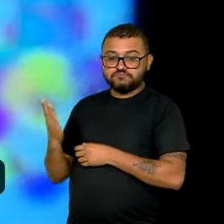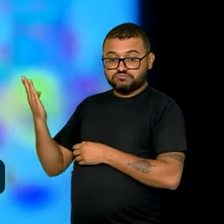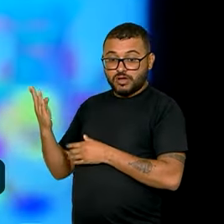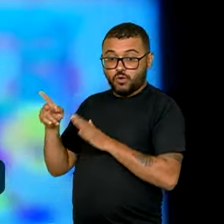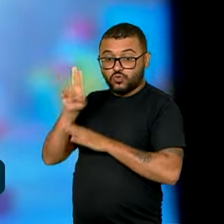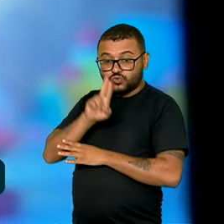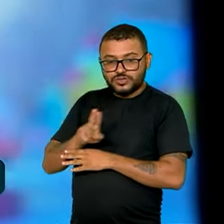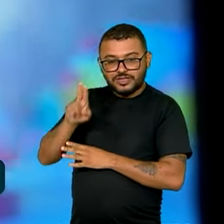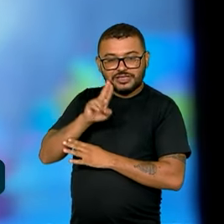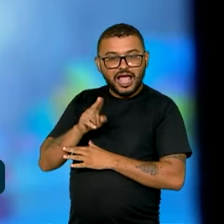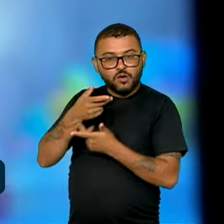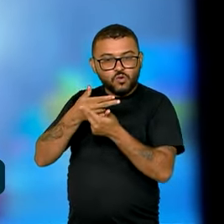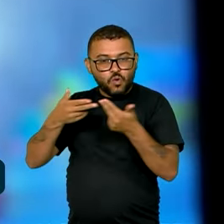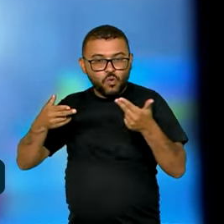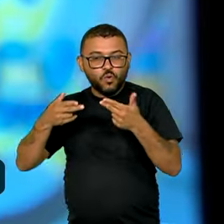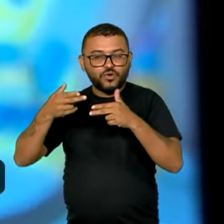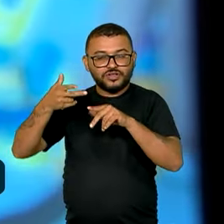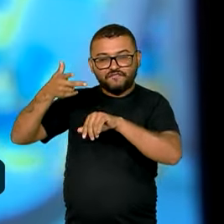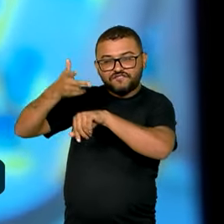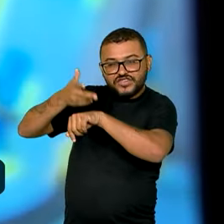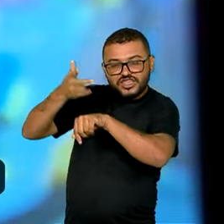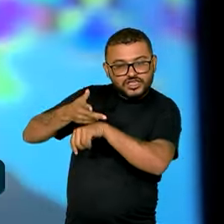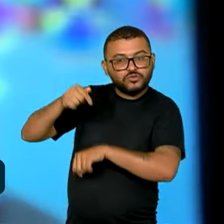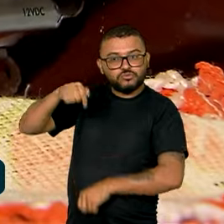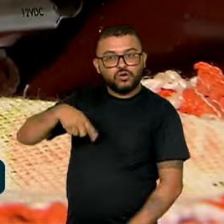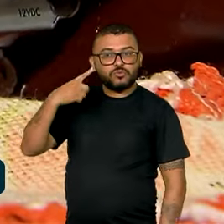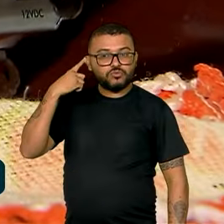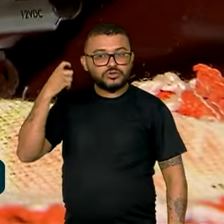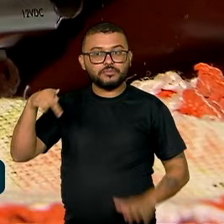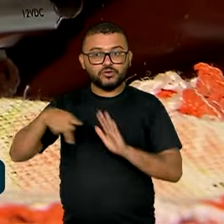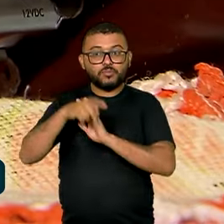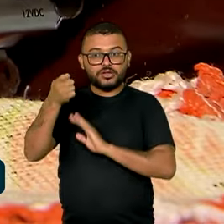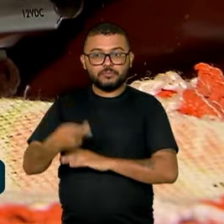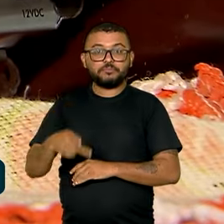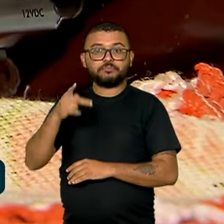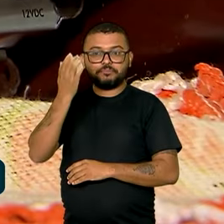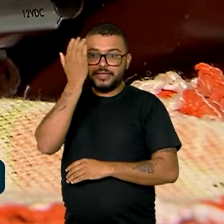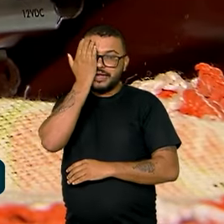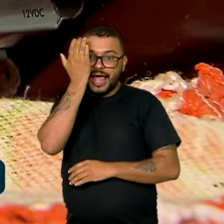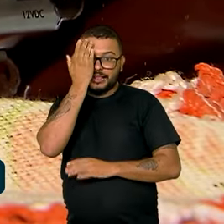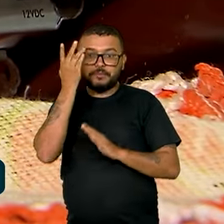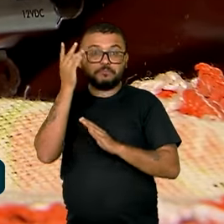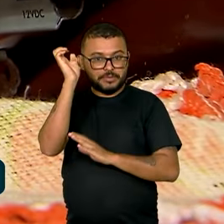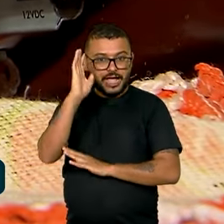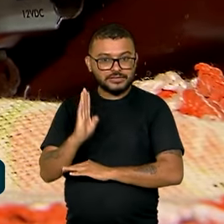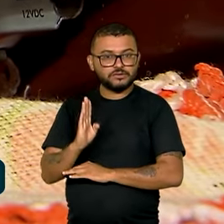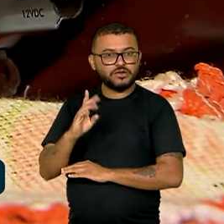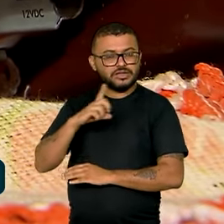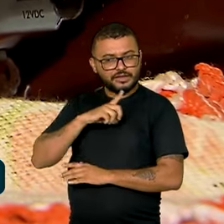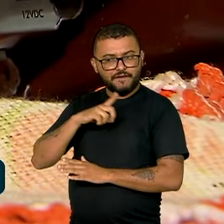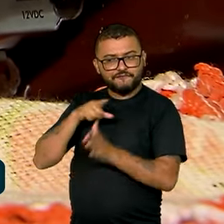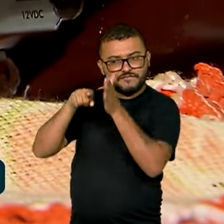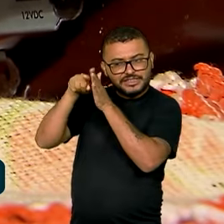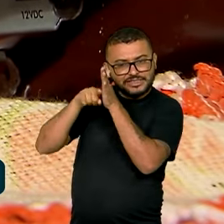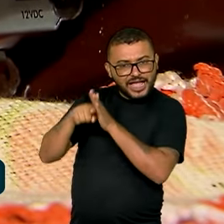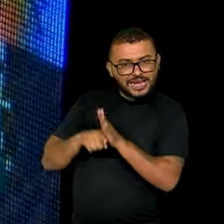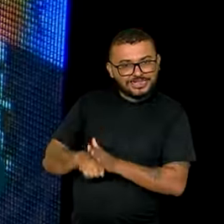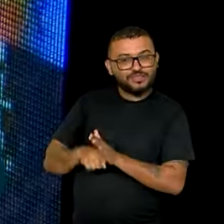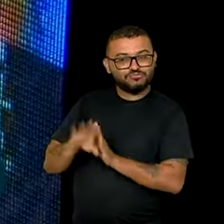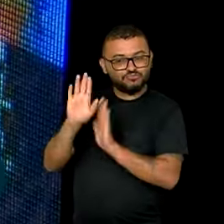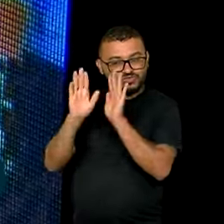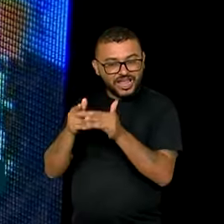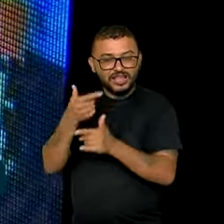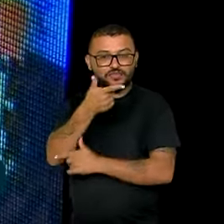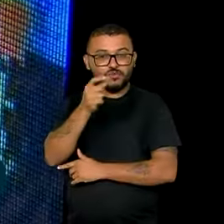de conteúdos audiovisuais no país. Em 52 operações de fiscalização realizadas